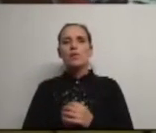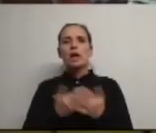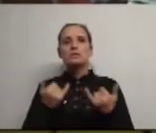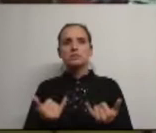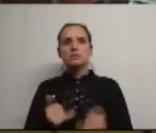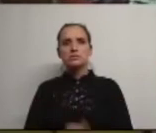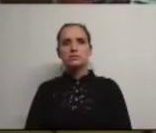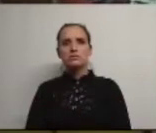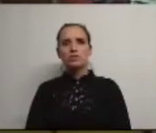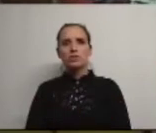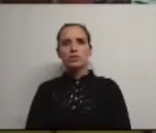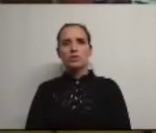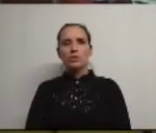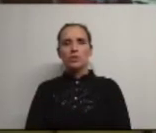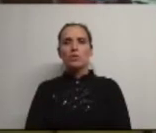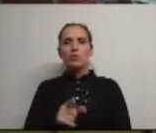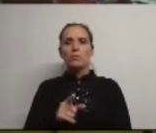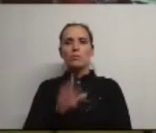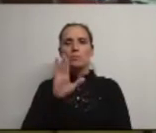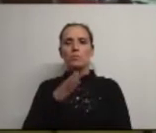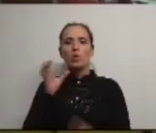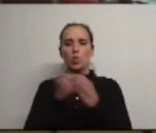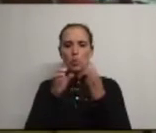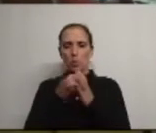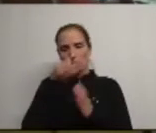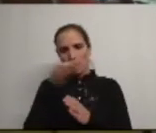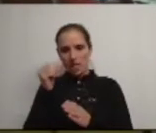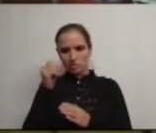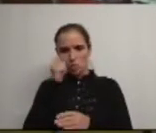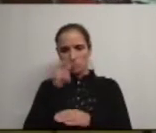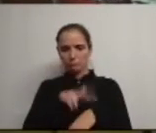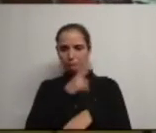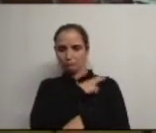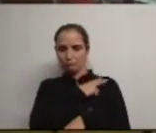o líder do Grupo Municipal do Partido Socialista. Faz favor.